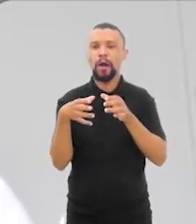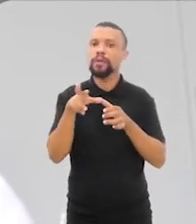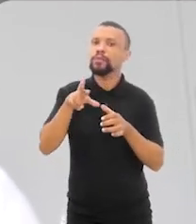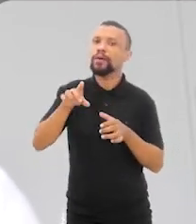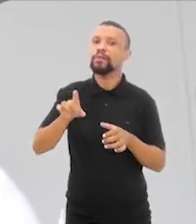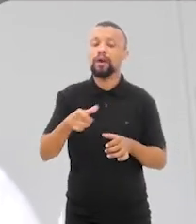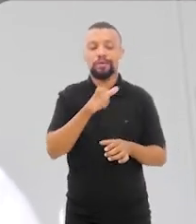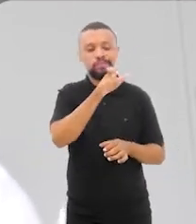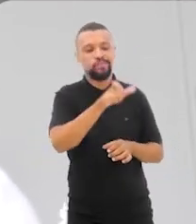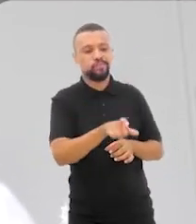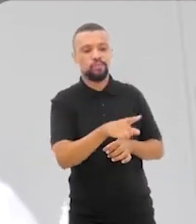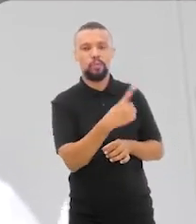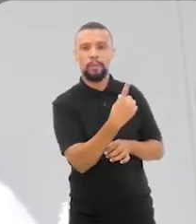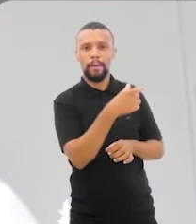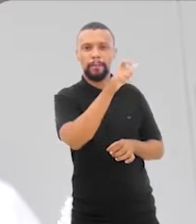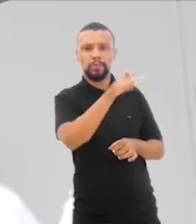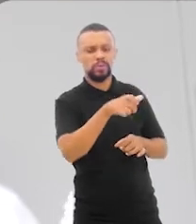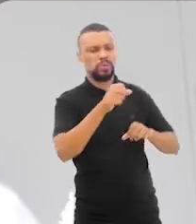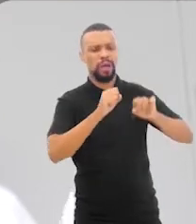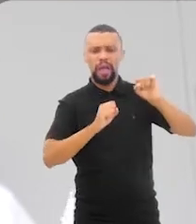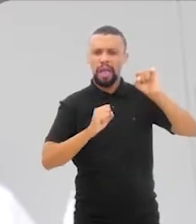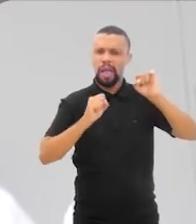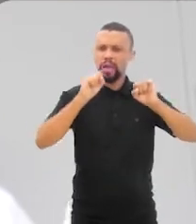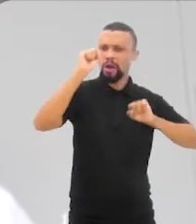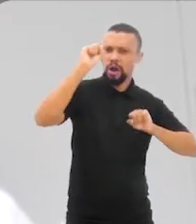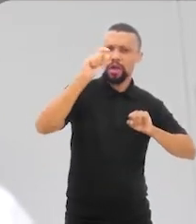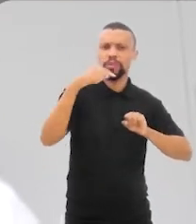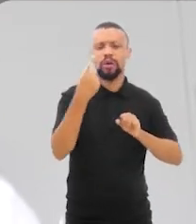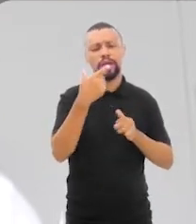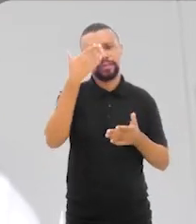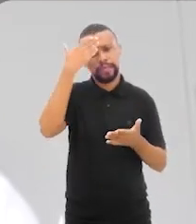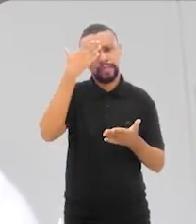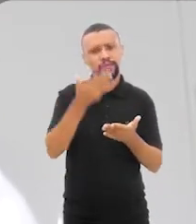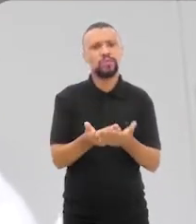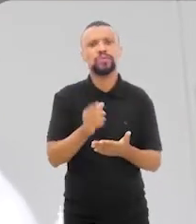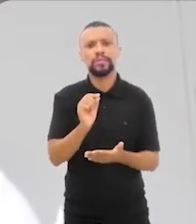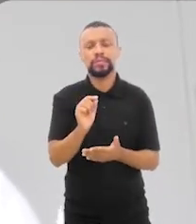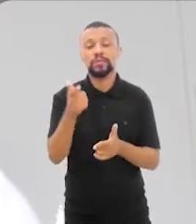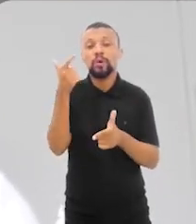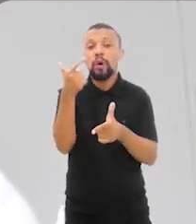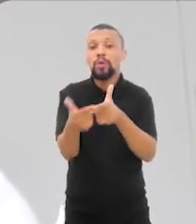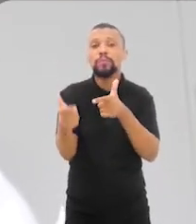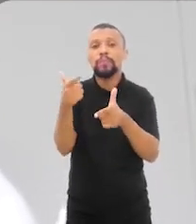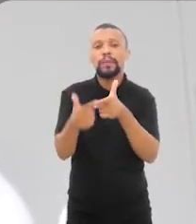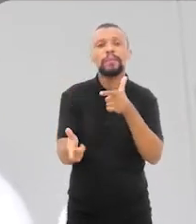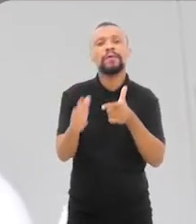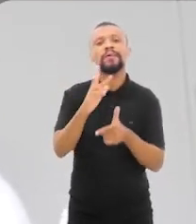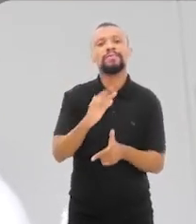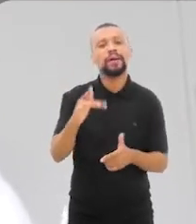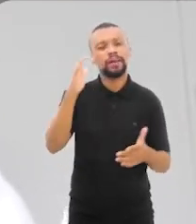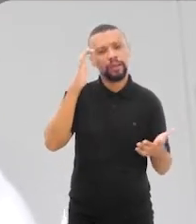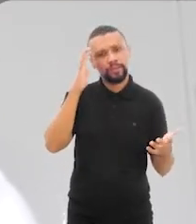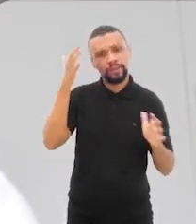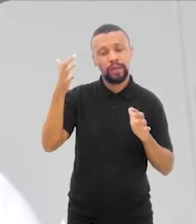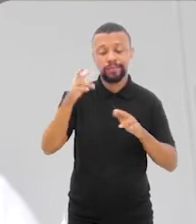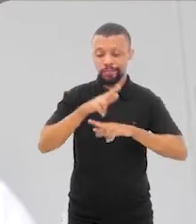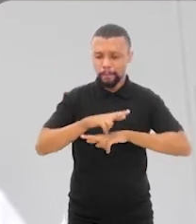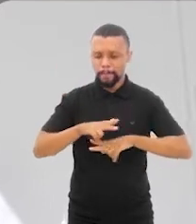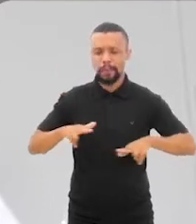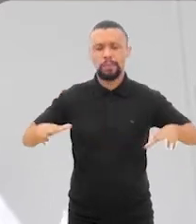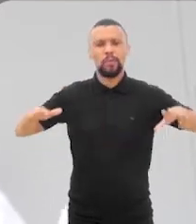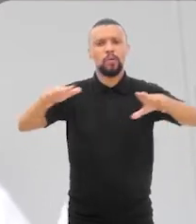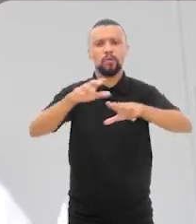coletivos, e não só pela figura de um empreendedor herói, porque a gente acredita que os nossos problemas vão ser